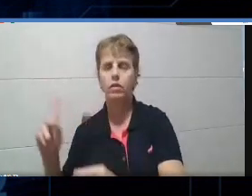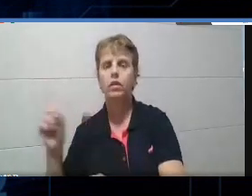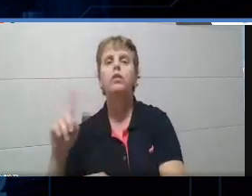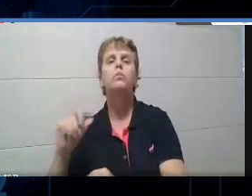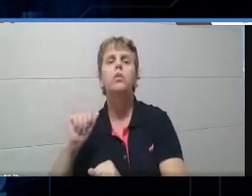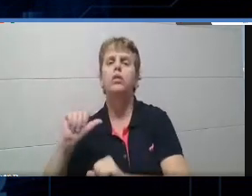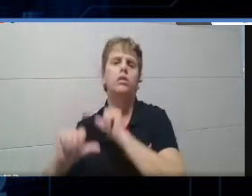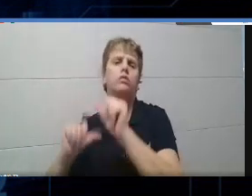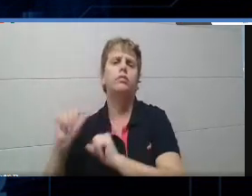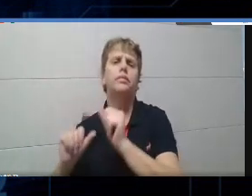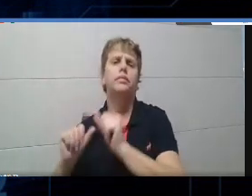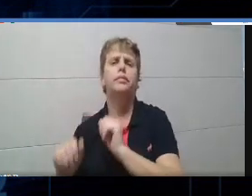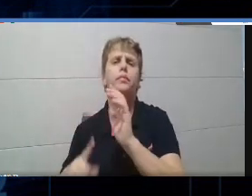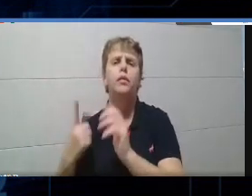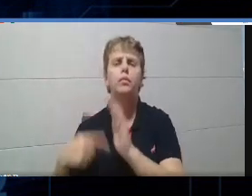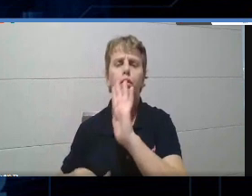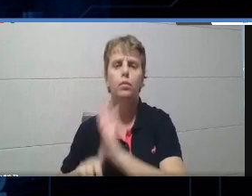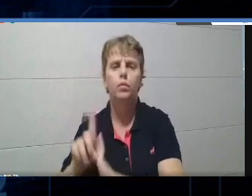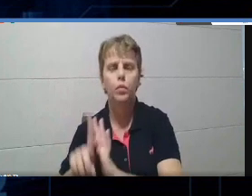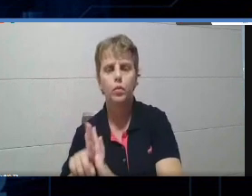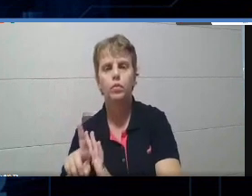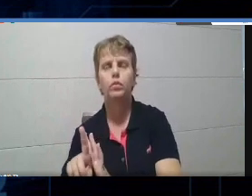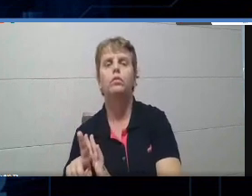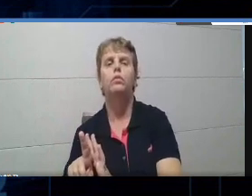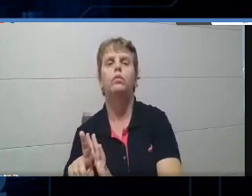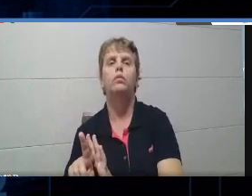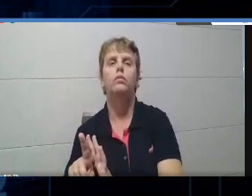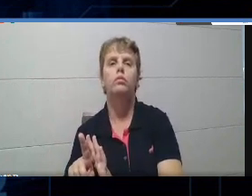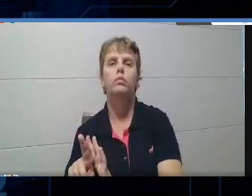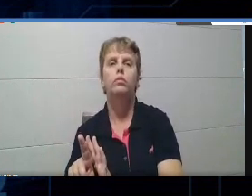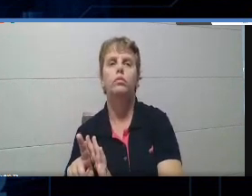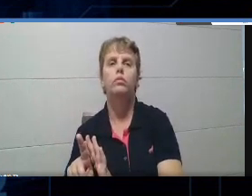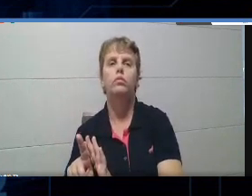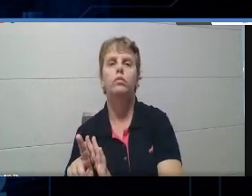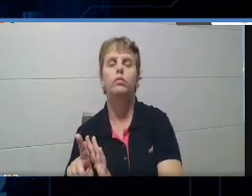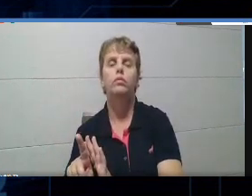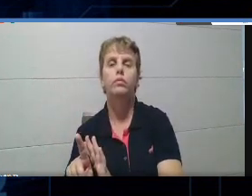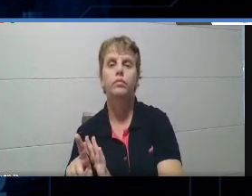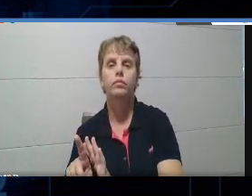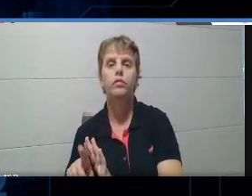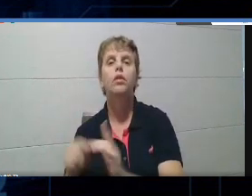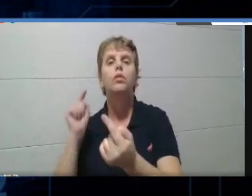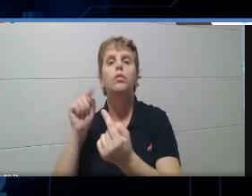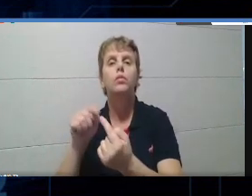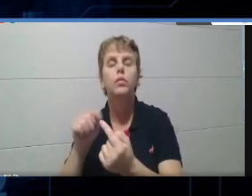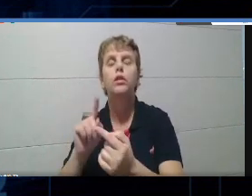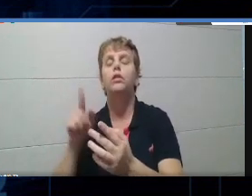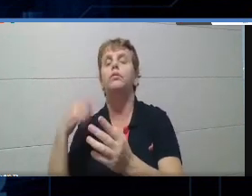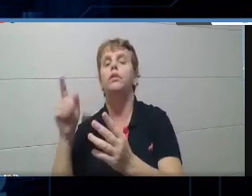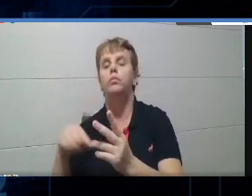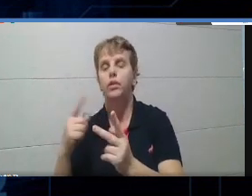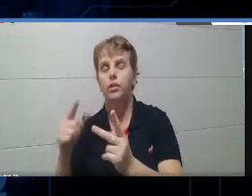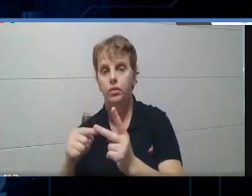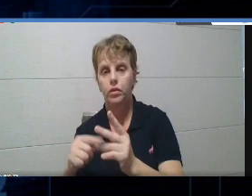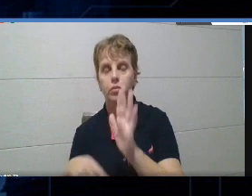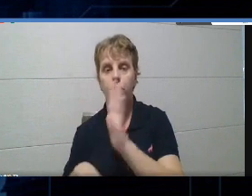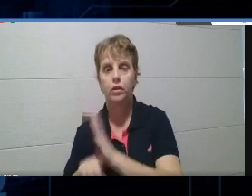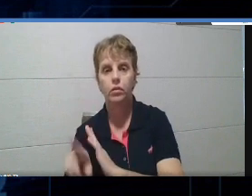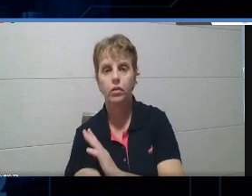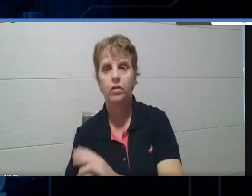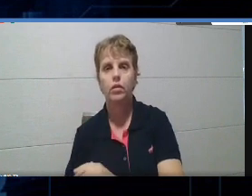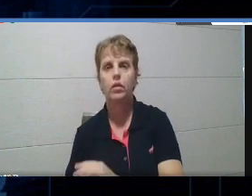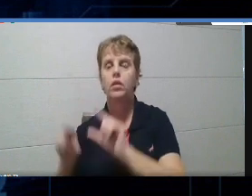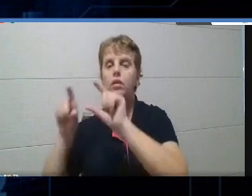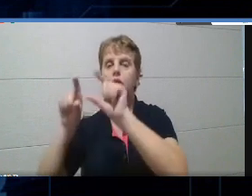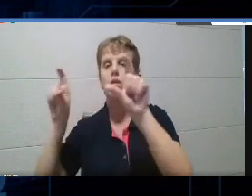você pode colocar uma questão do tipo objetiva, depois você pode colocar a caixa de